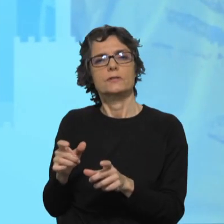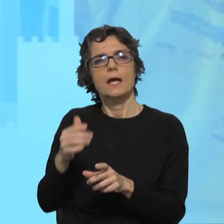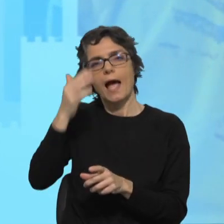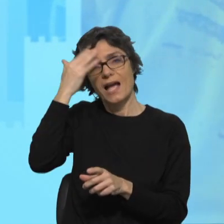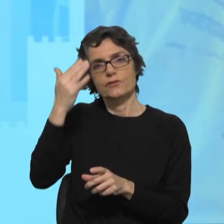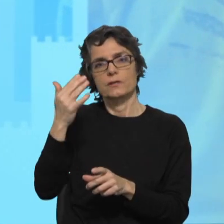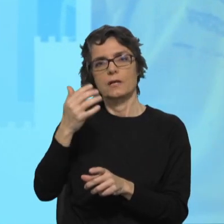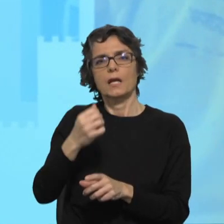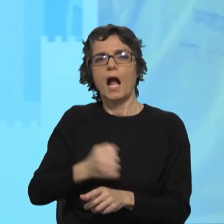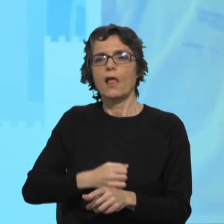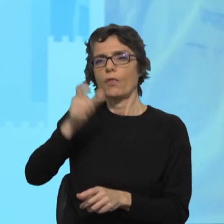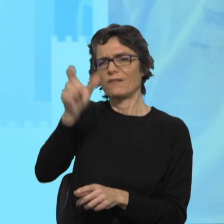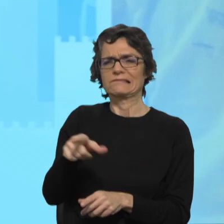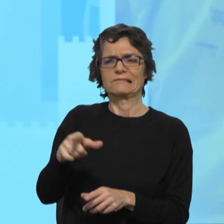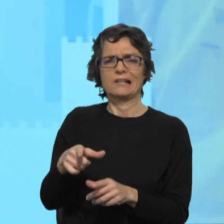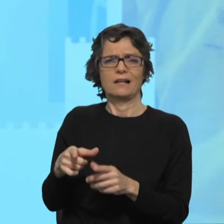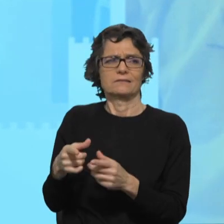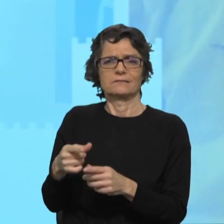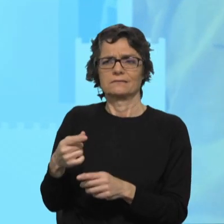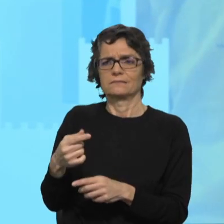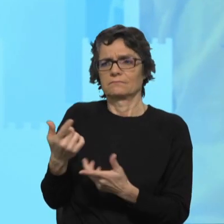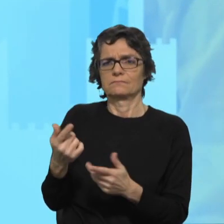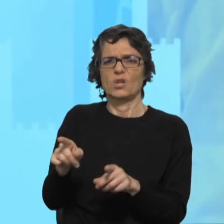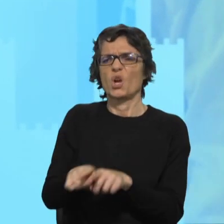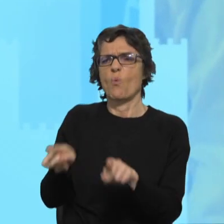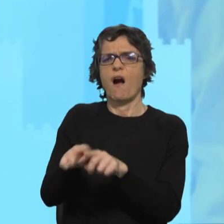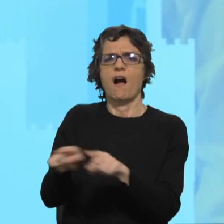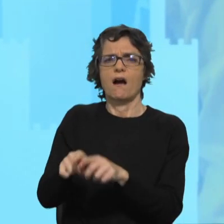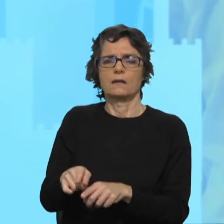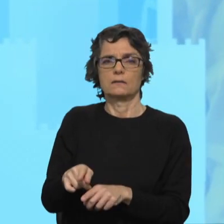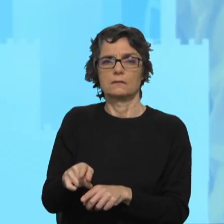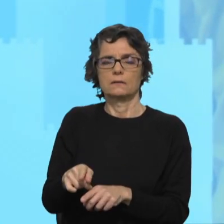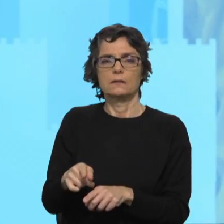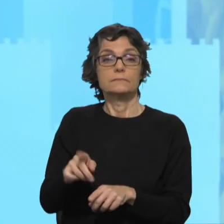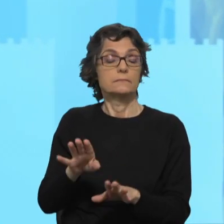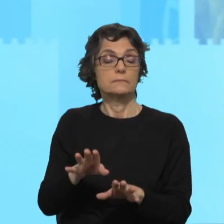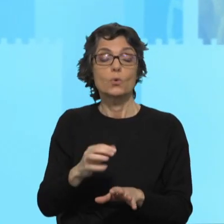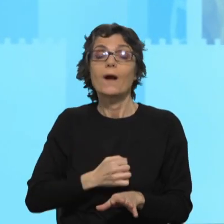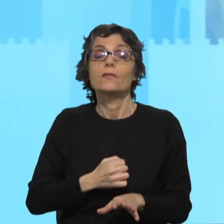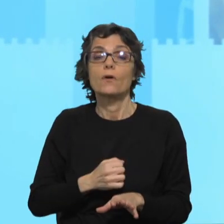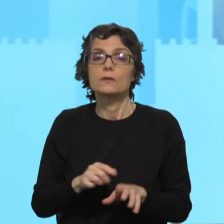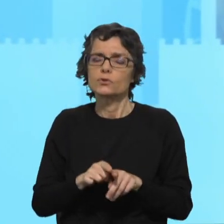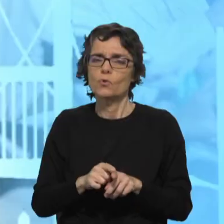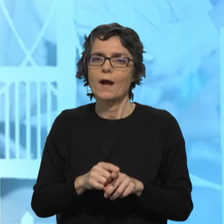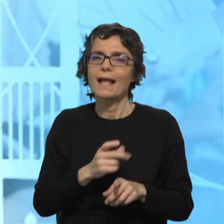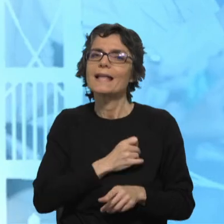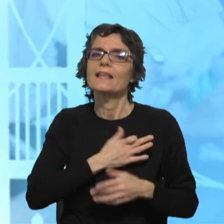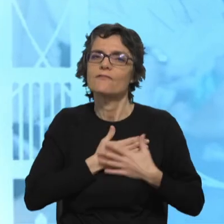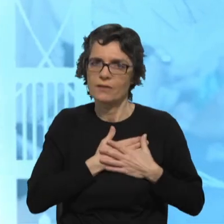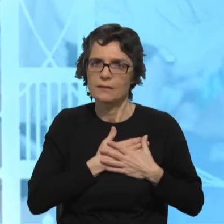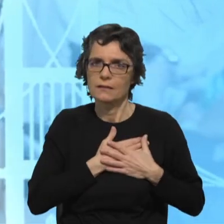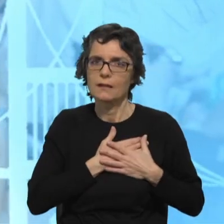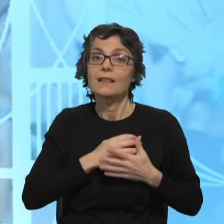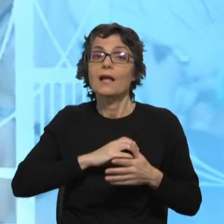iguais. E os católicos são iguais na fé e na confiança no grande